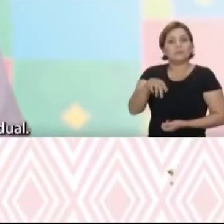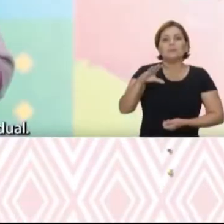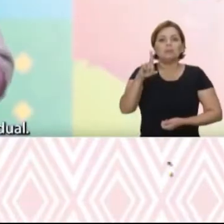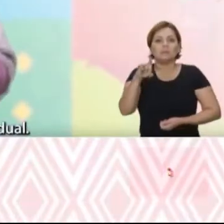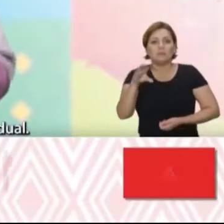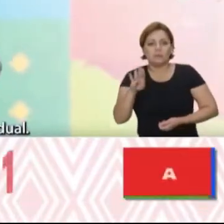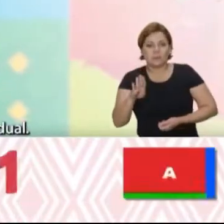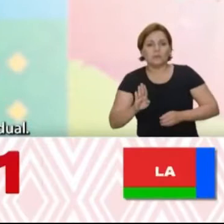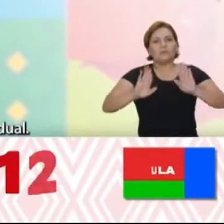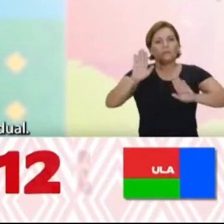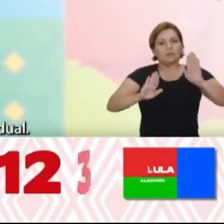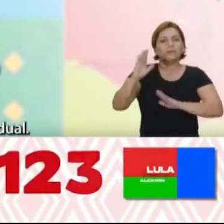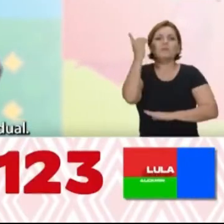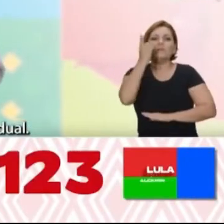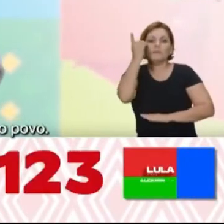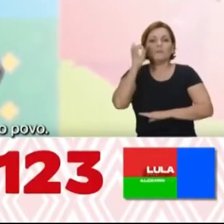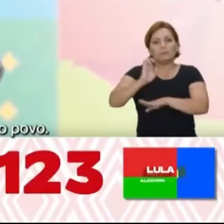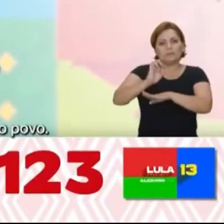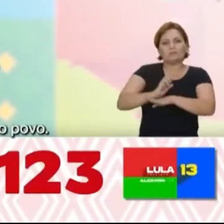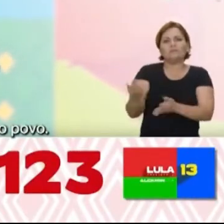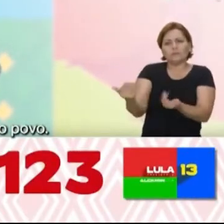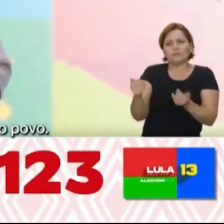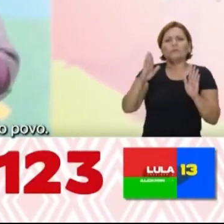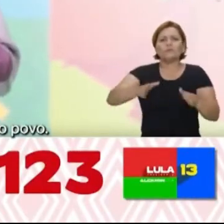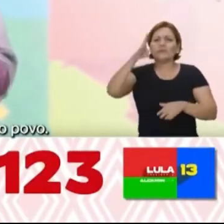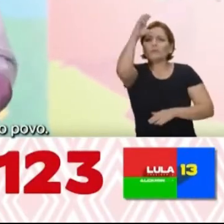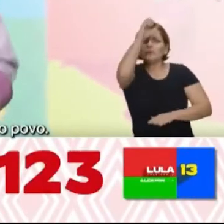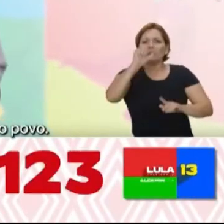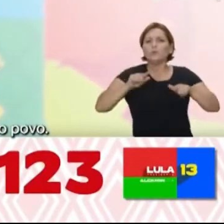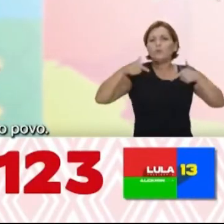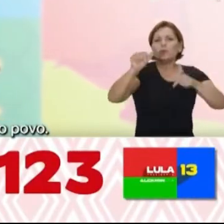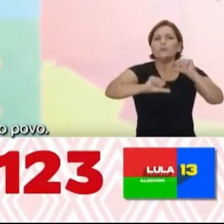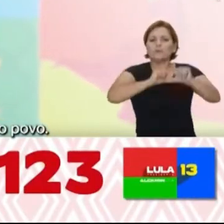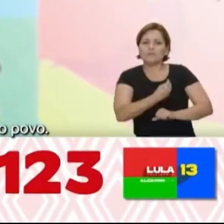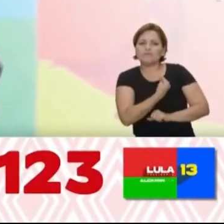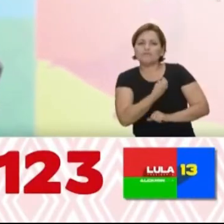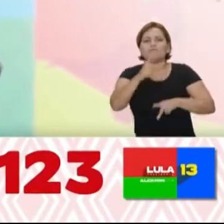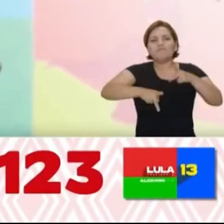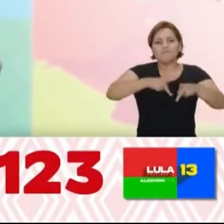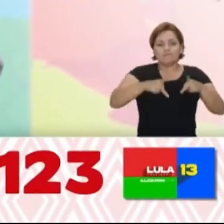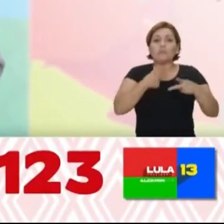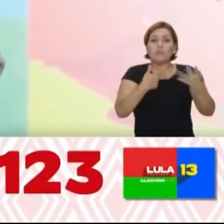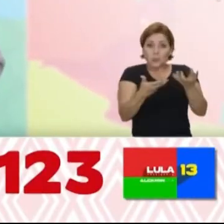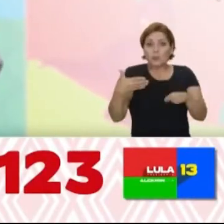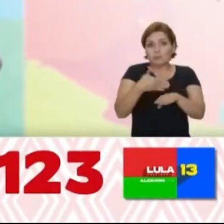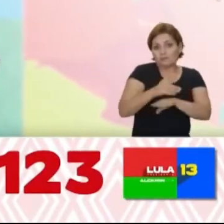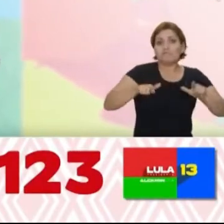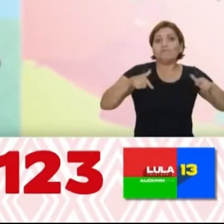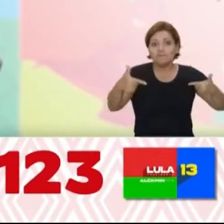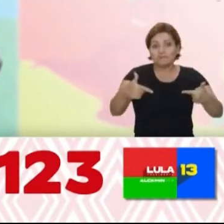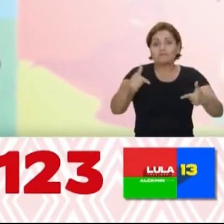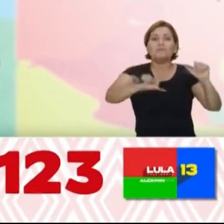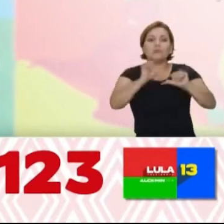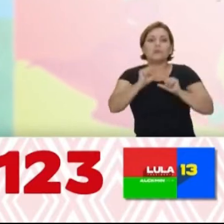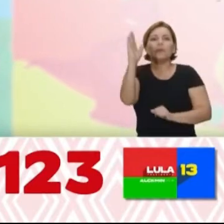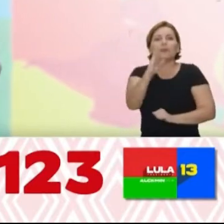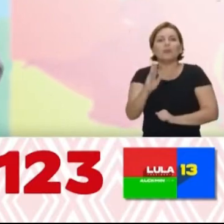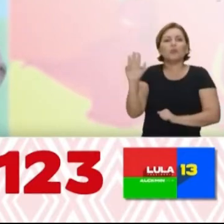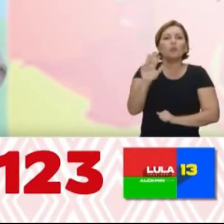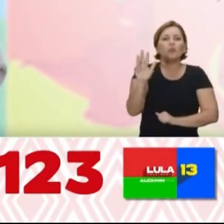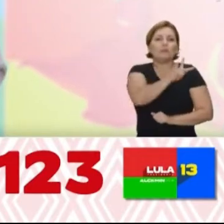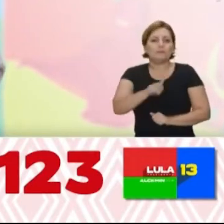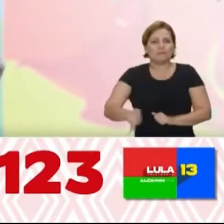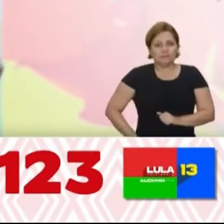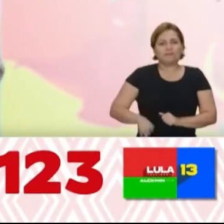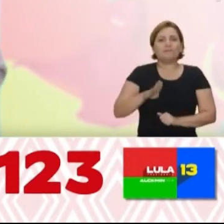Panzera, candidata a deputado estadual. Desde jovem aprendi que só a luta muda a vida do povo. Quero ser deputado presente na luta para mudar o Brasil,